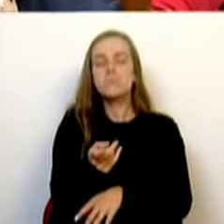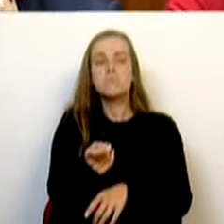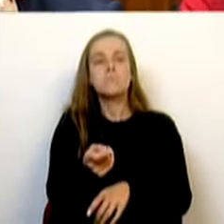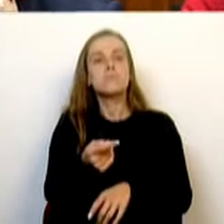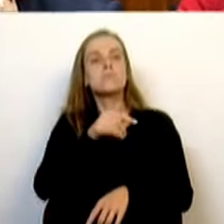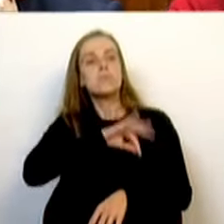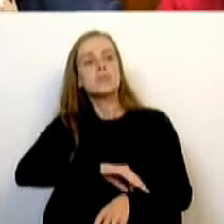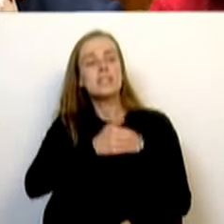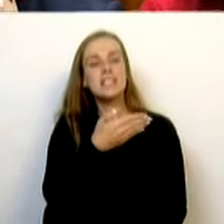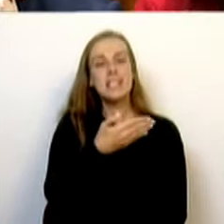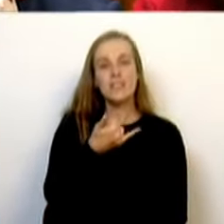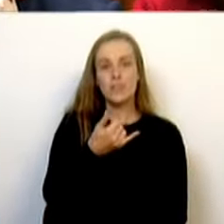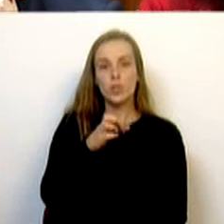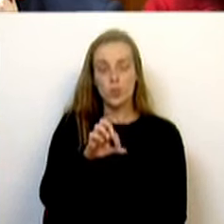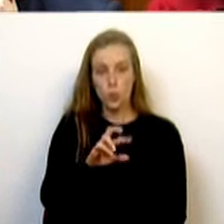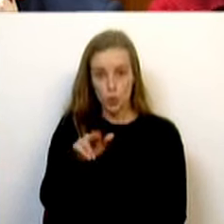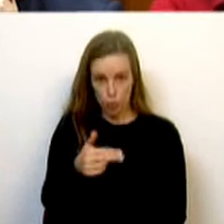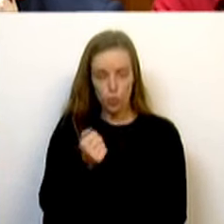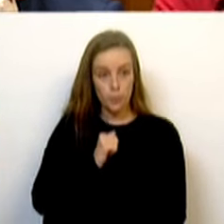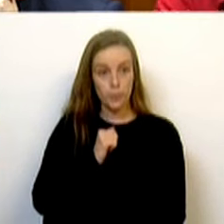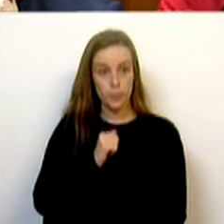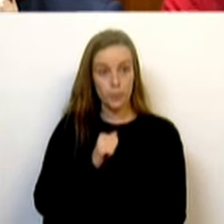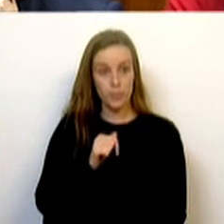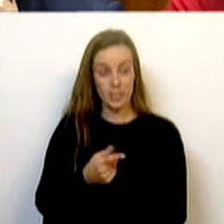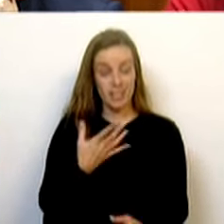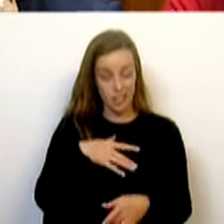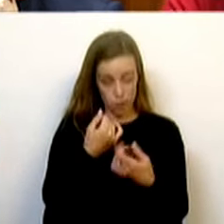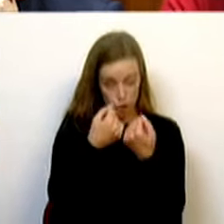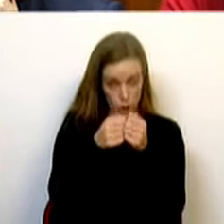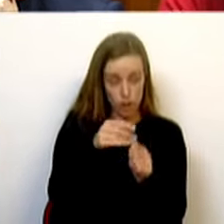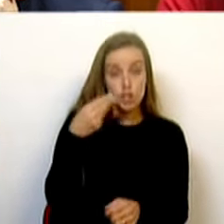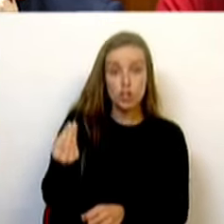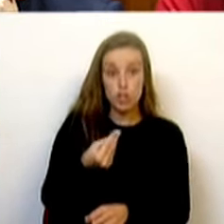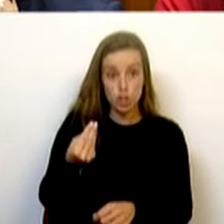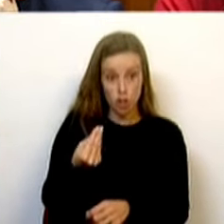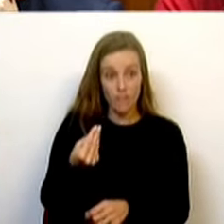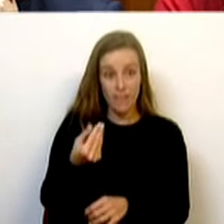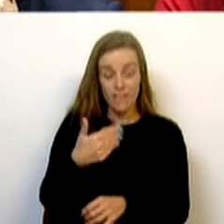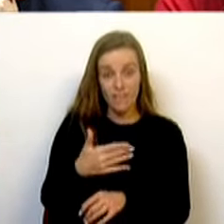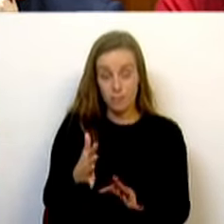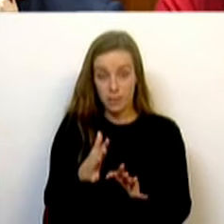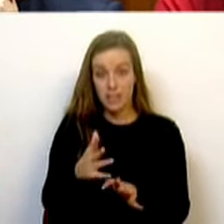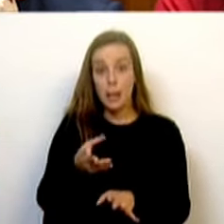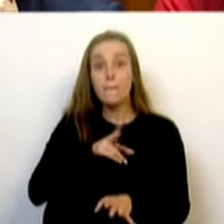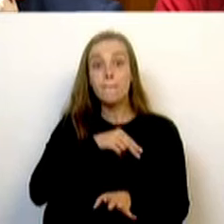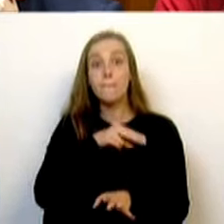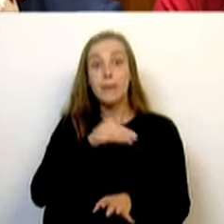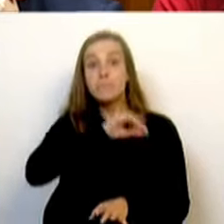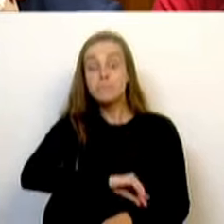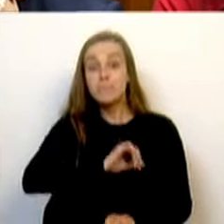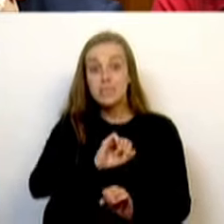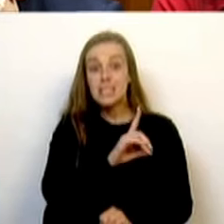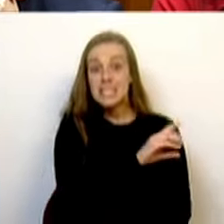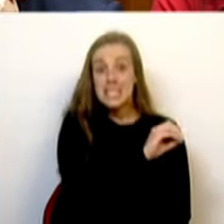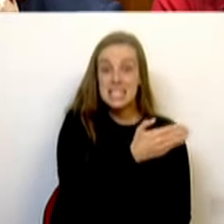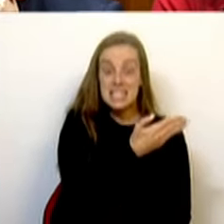salarial de 728 euros. É porque querem esconder que os jovens vão ter pelo menos um prémio salarial entre